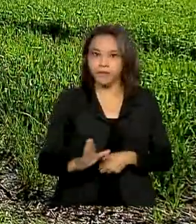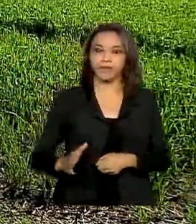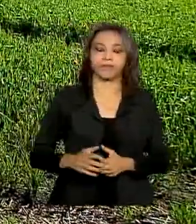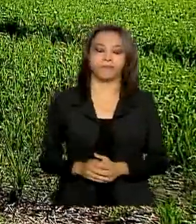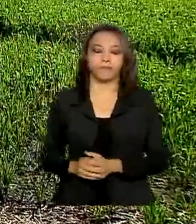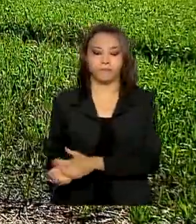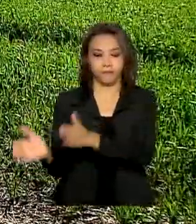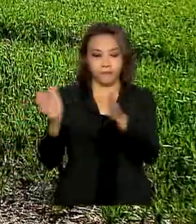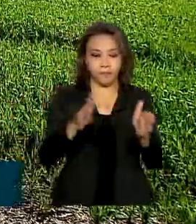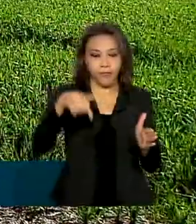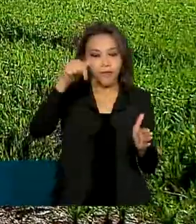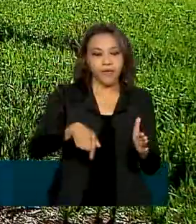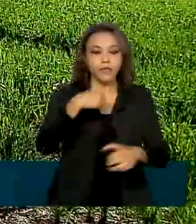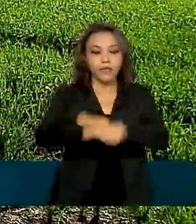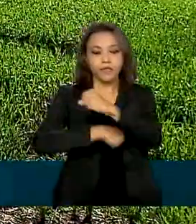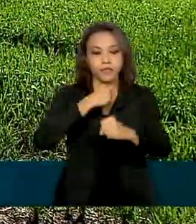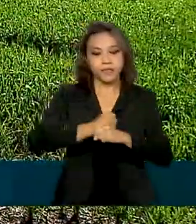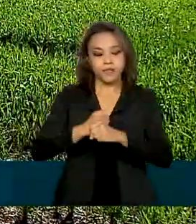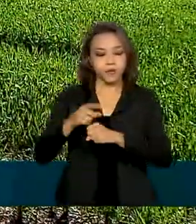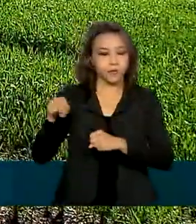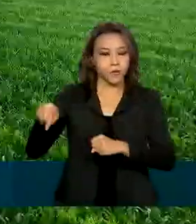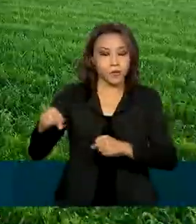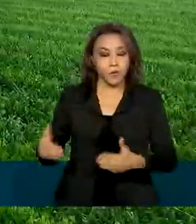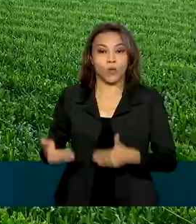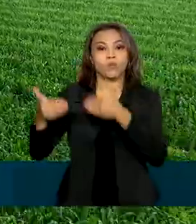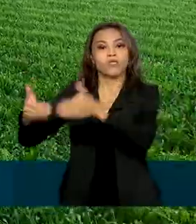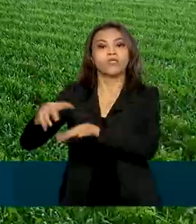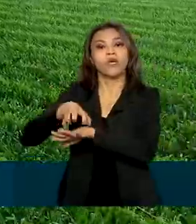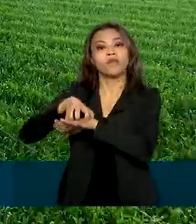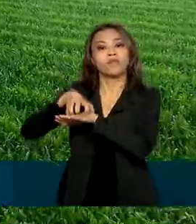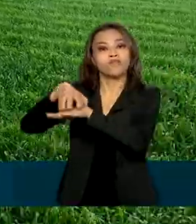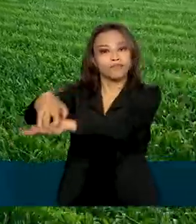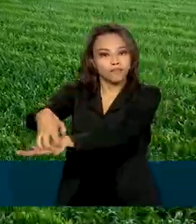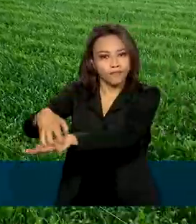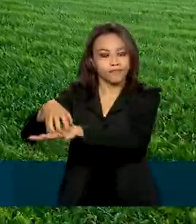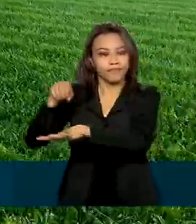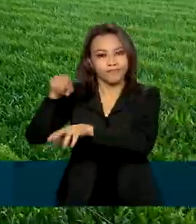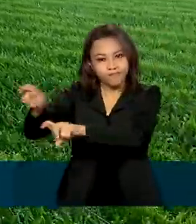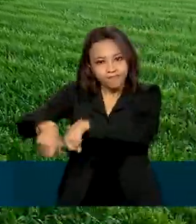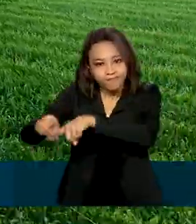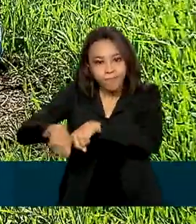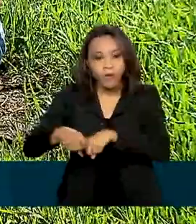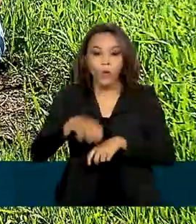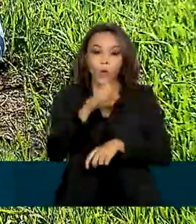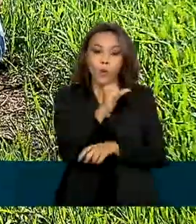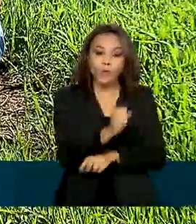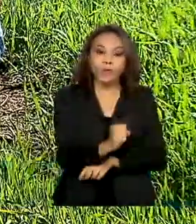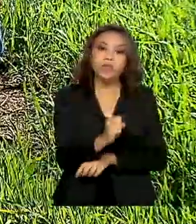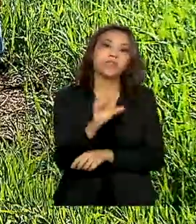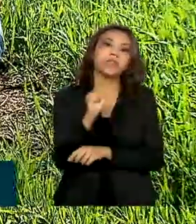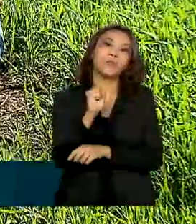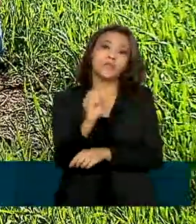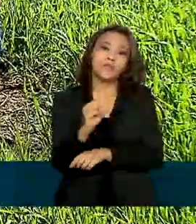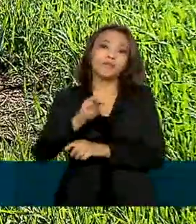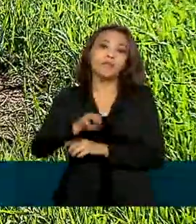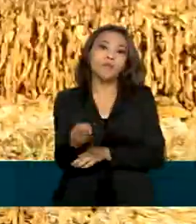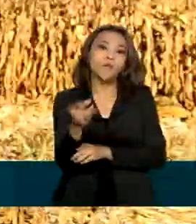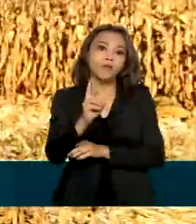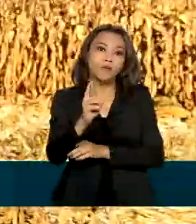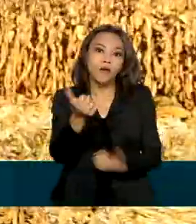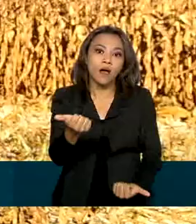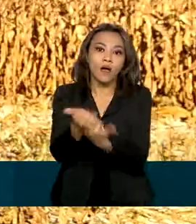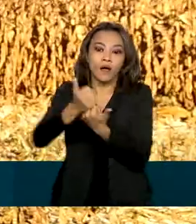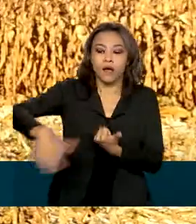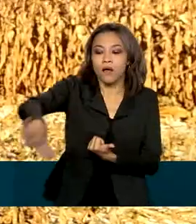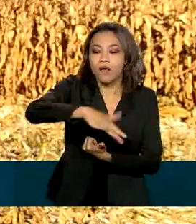Neste ano, o Ministério da Agricultura investiu 880 milhões de reais no apoio aos agricultores